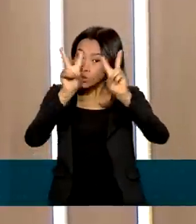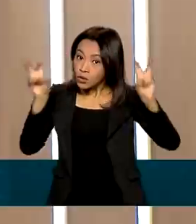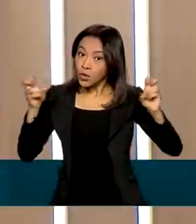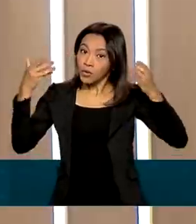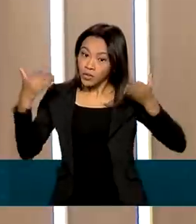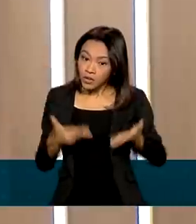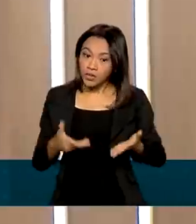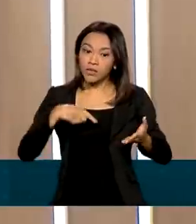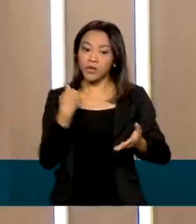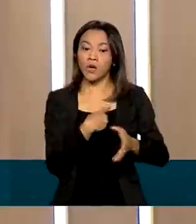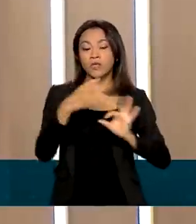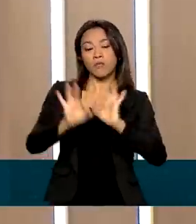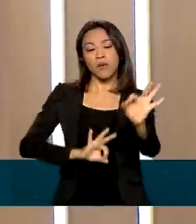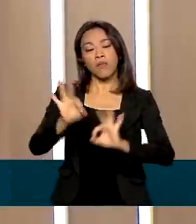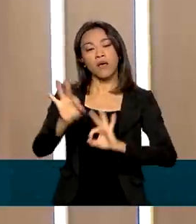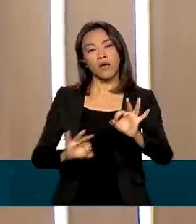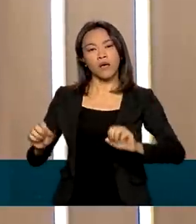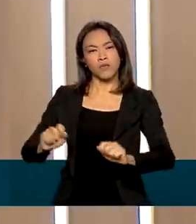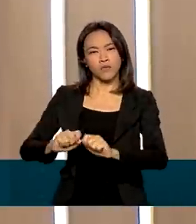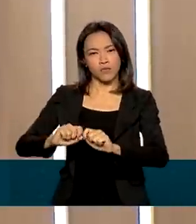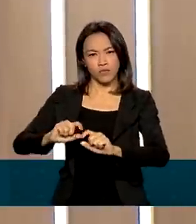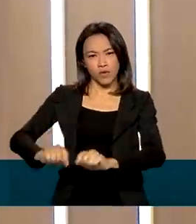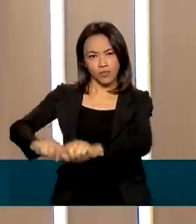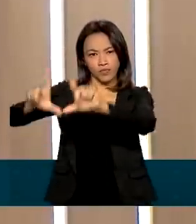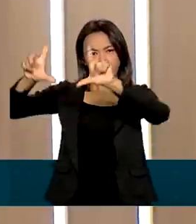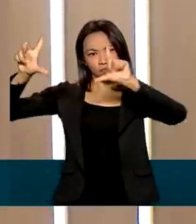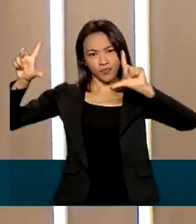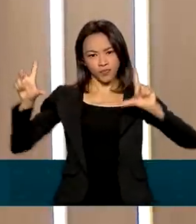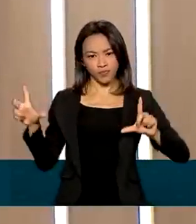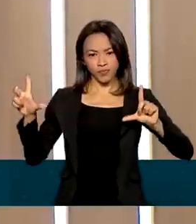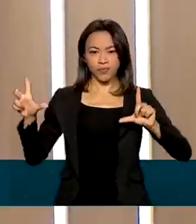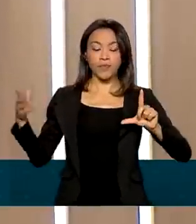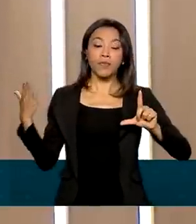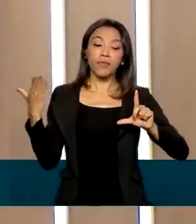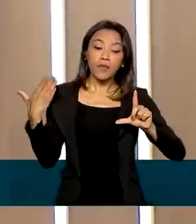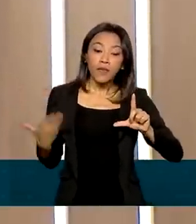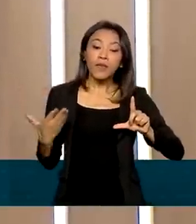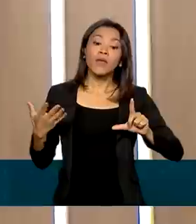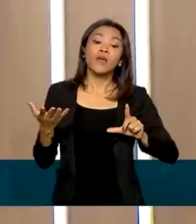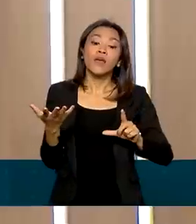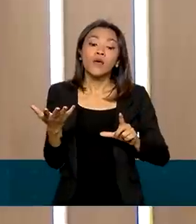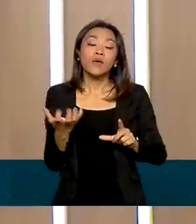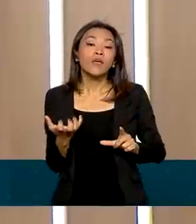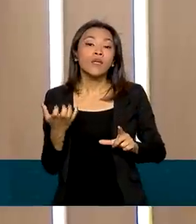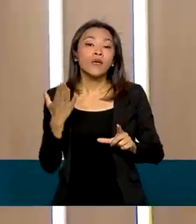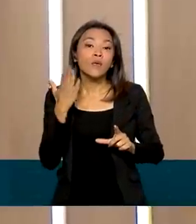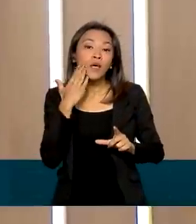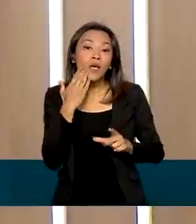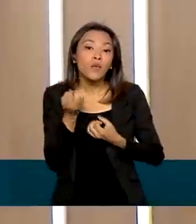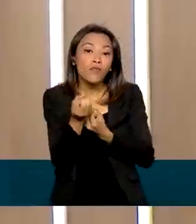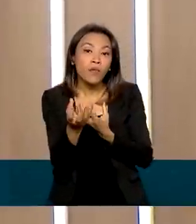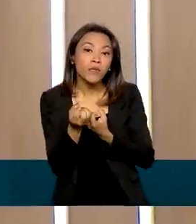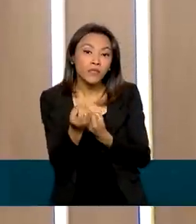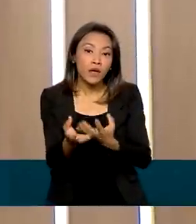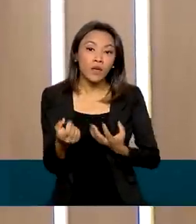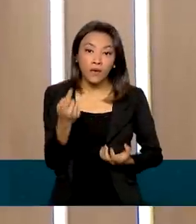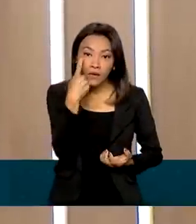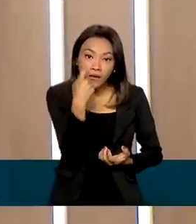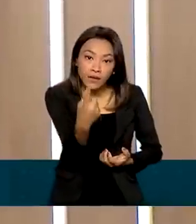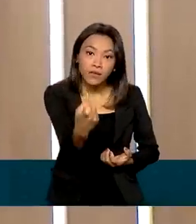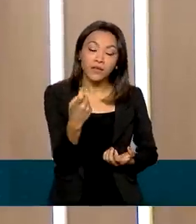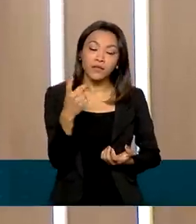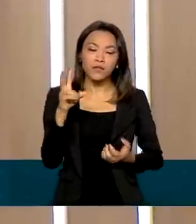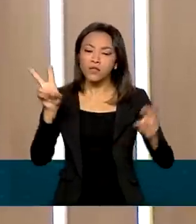preparamos uma arte para você, telespectador. Mas, antes de mostrar essa arte, eu gostaria apenas de trazer uma informação interessante